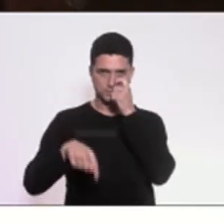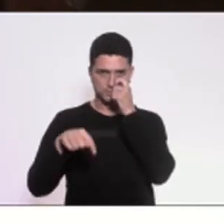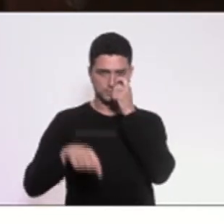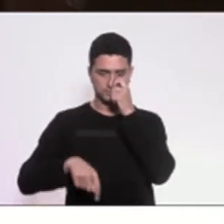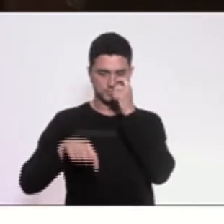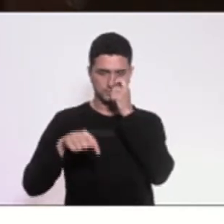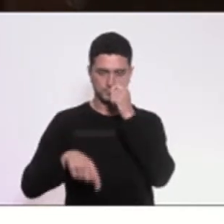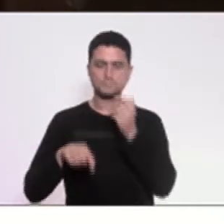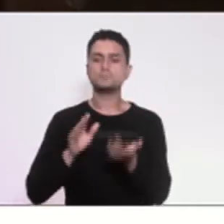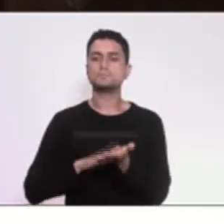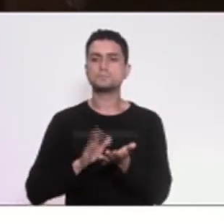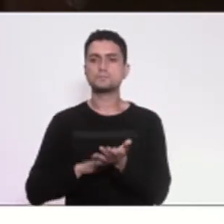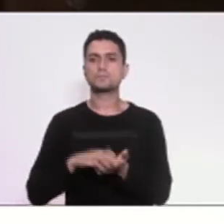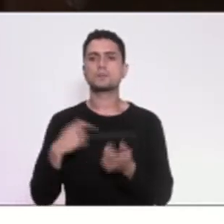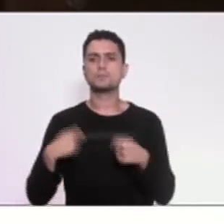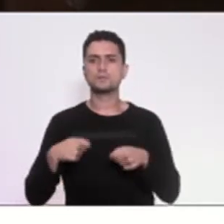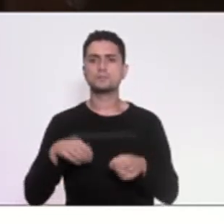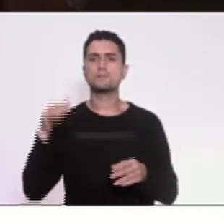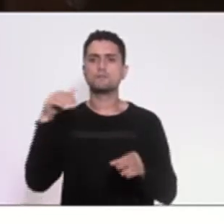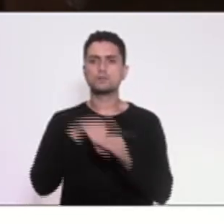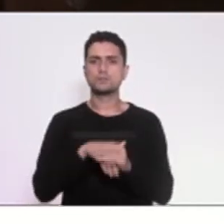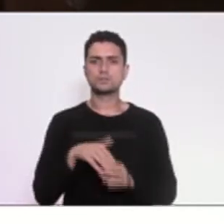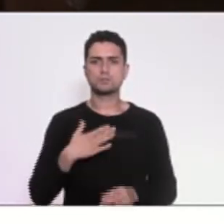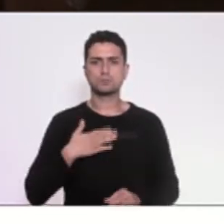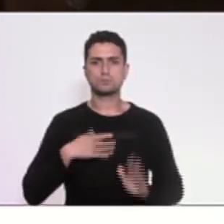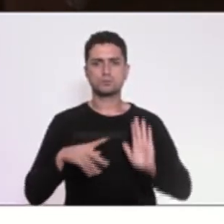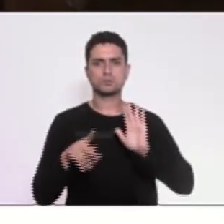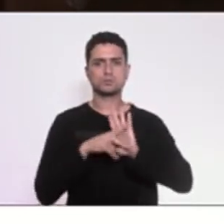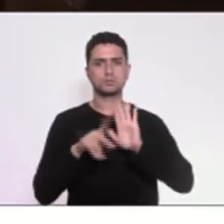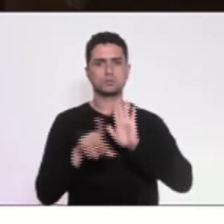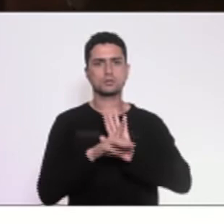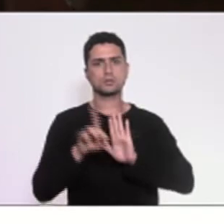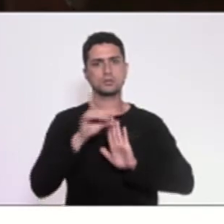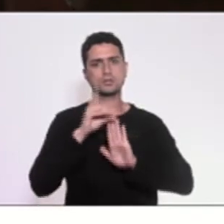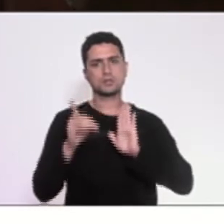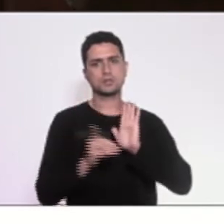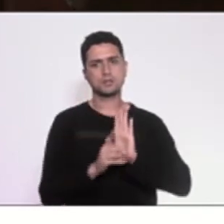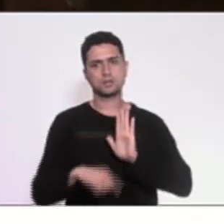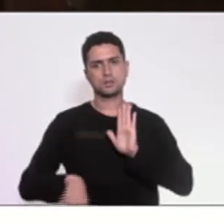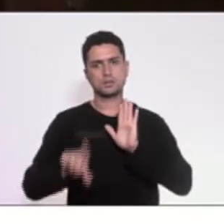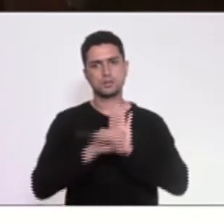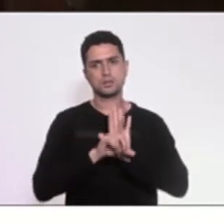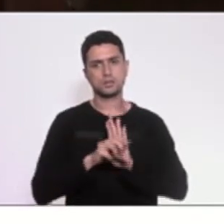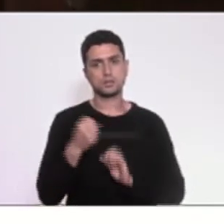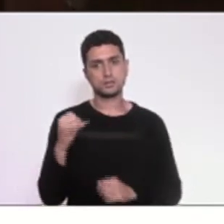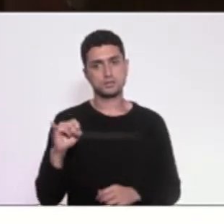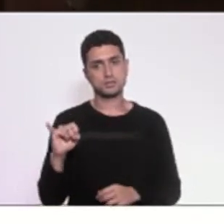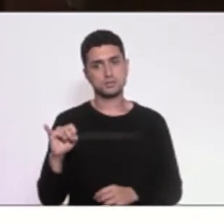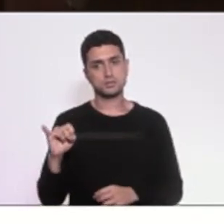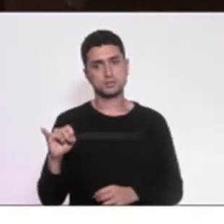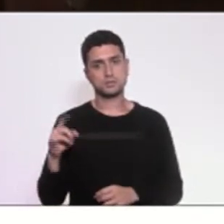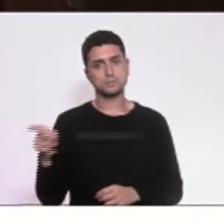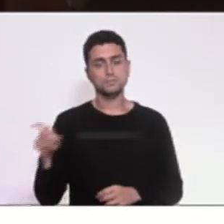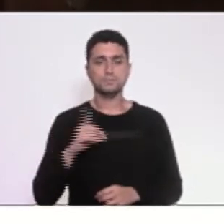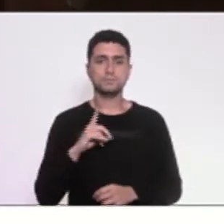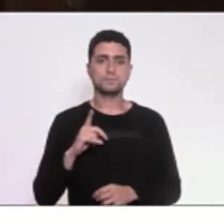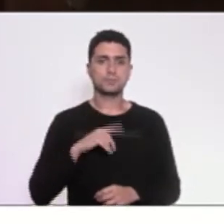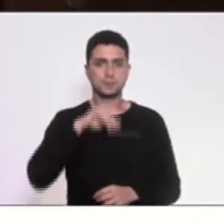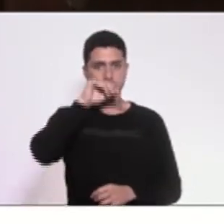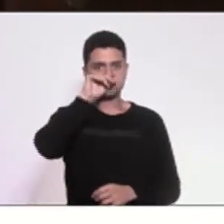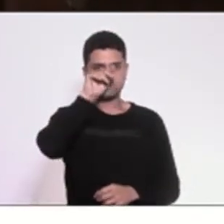Assembleia Legislativa, que coloque em votação o meu projeto de decreto legislativo, a não ser que prosperem as tratativas